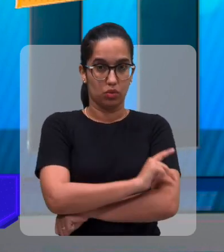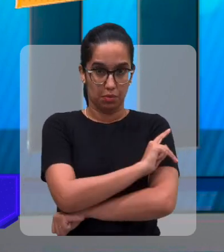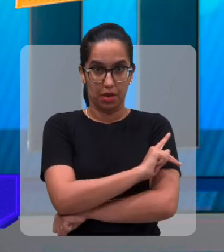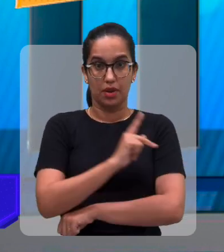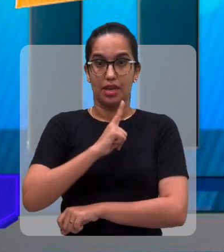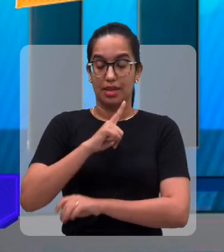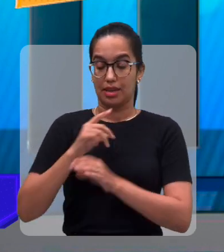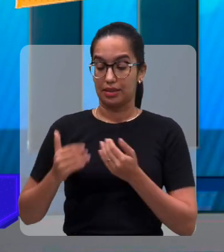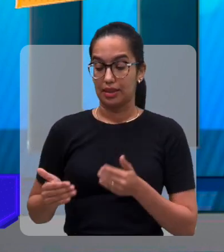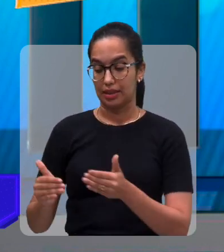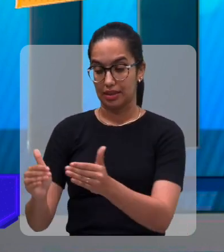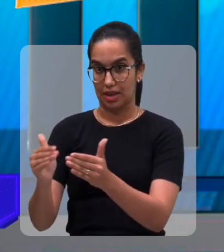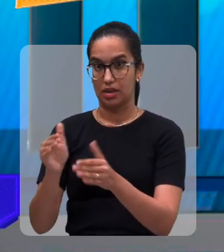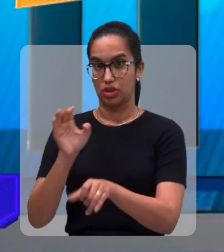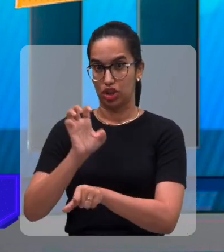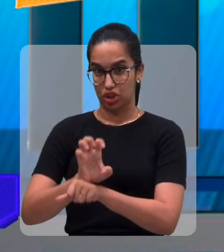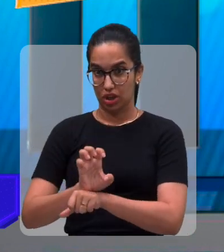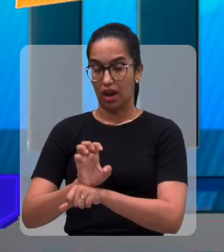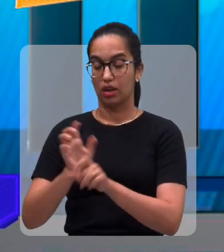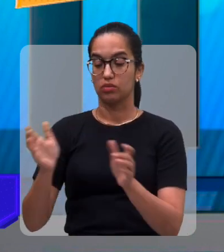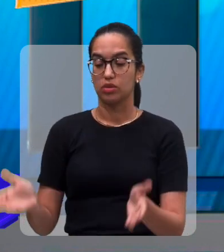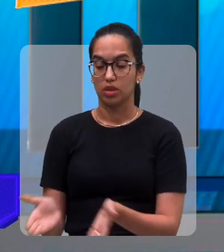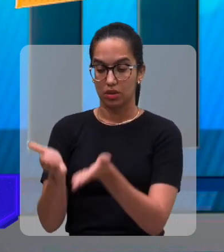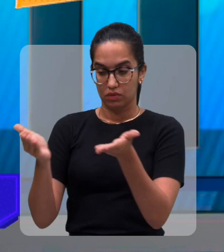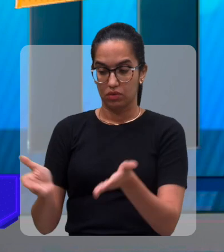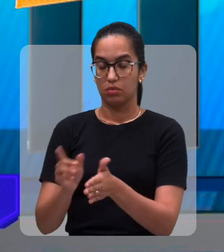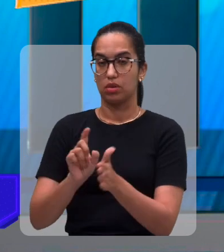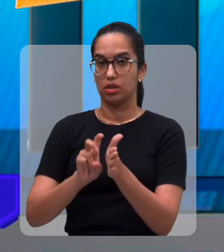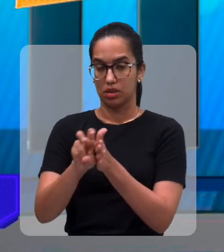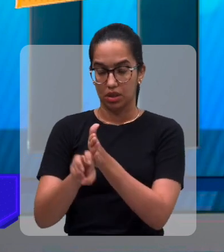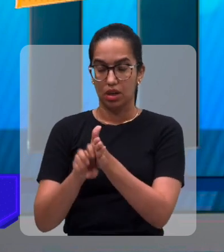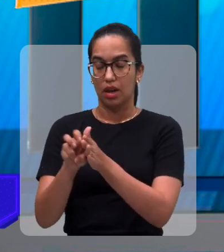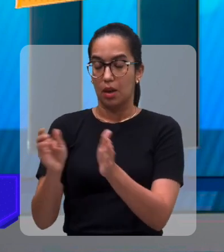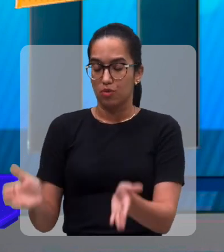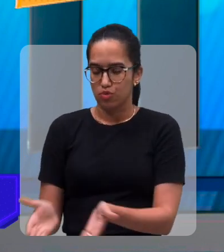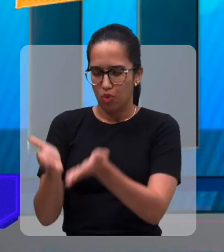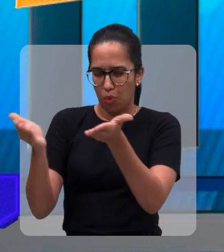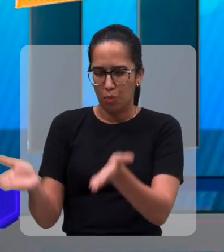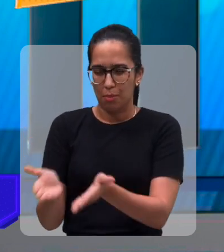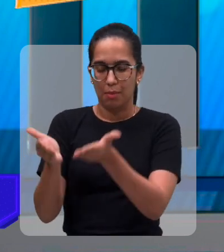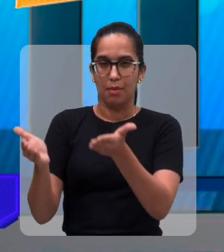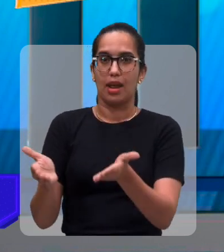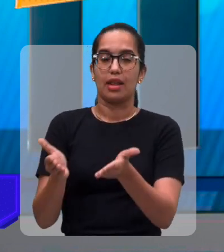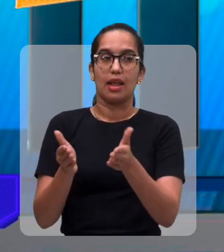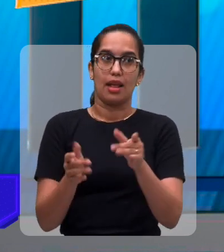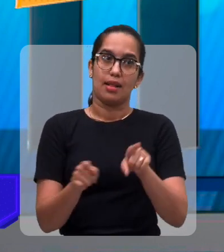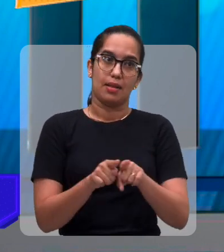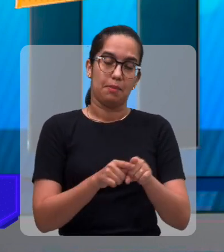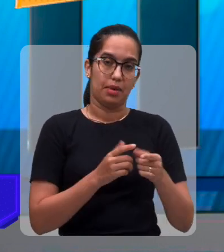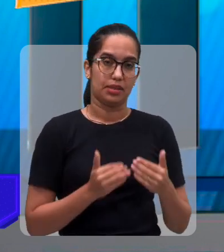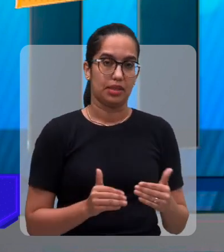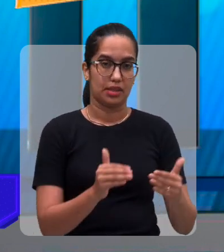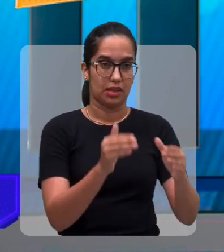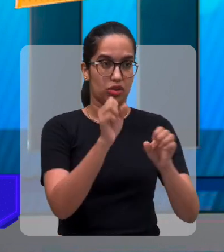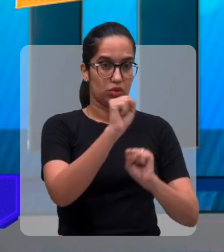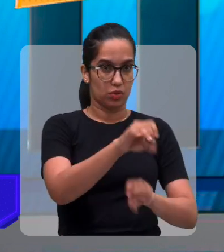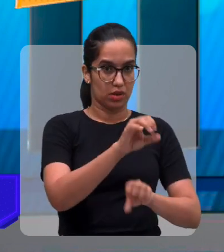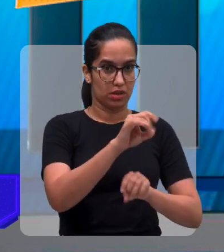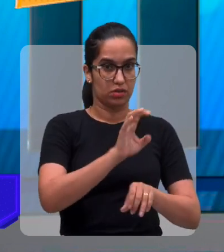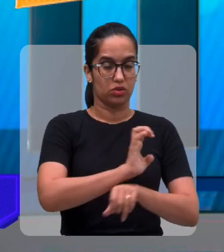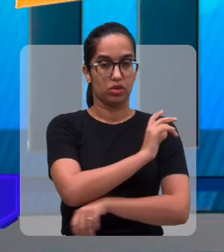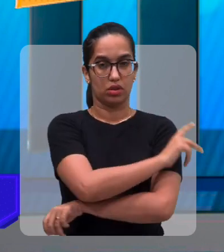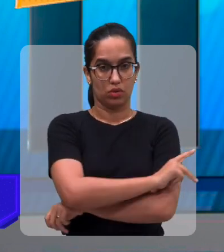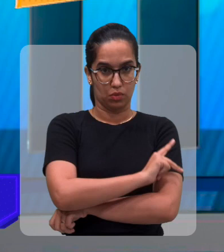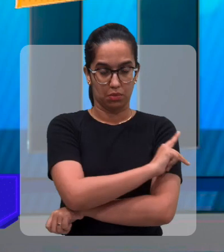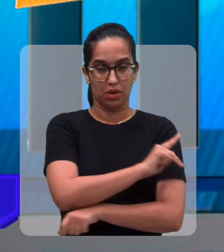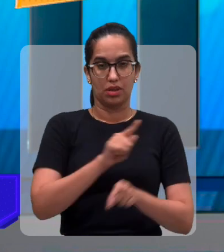fomenta, né? Que ela apoia esse tipo de situação. Nós temos a Secretaria de Educação do Estado do Piauí, nós